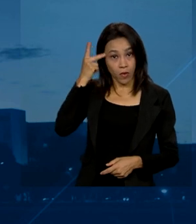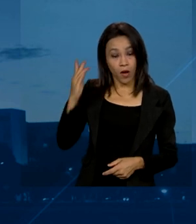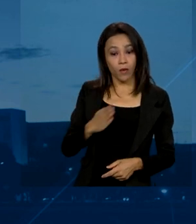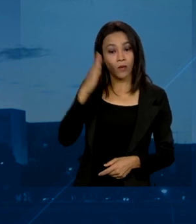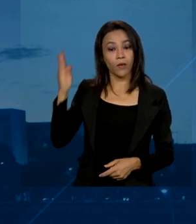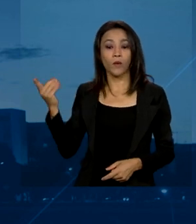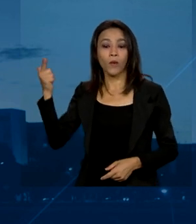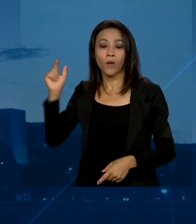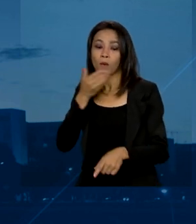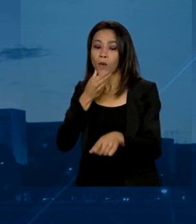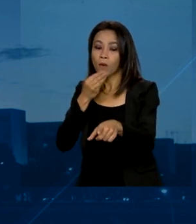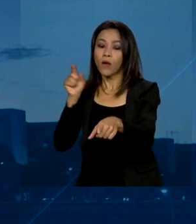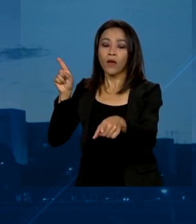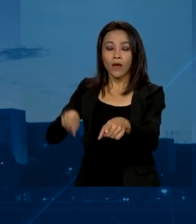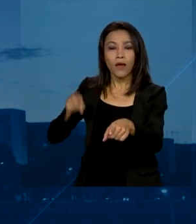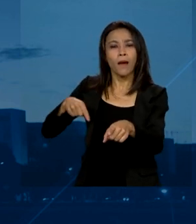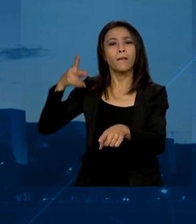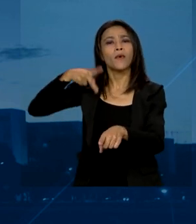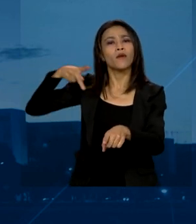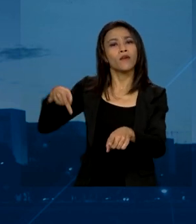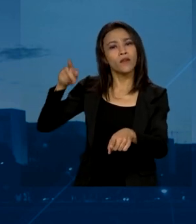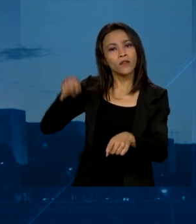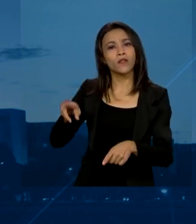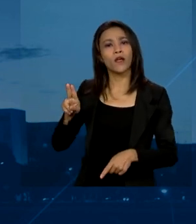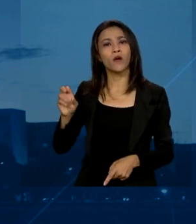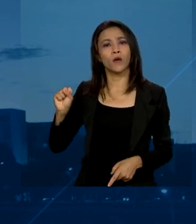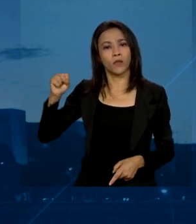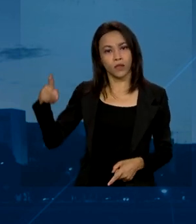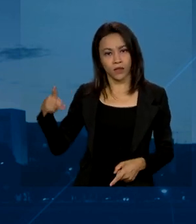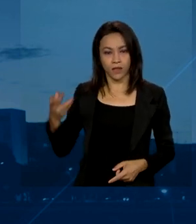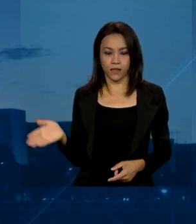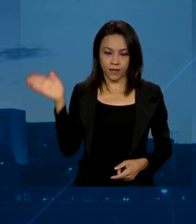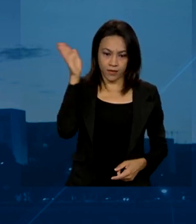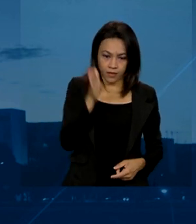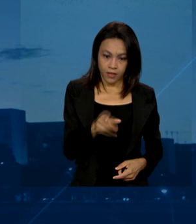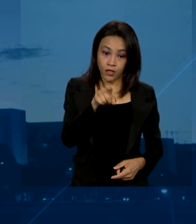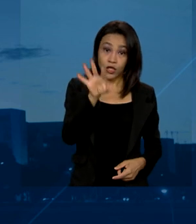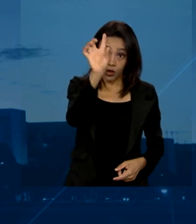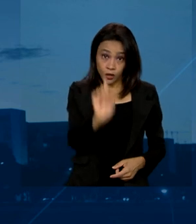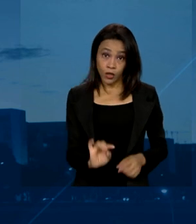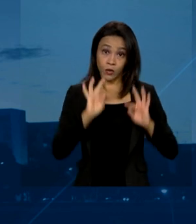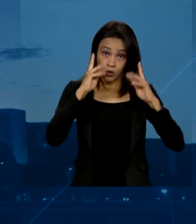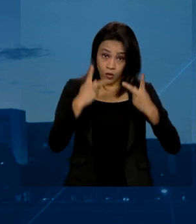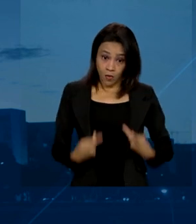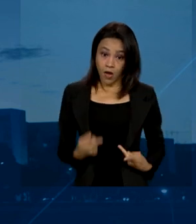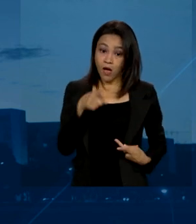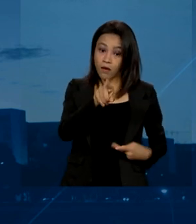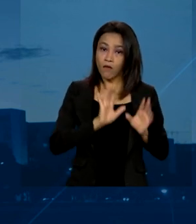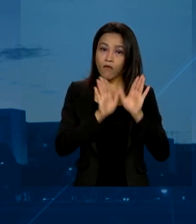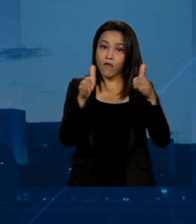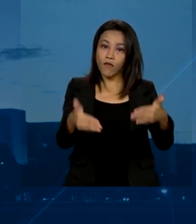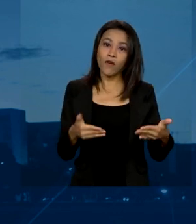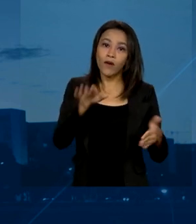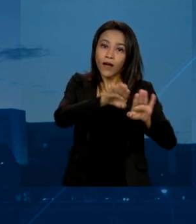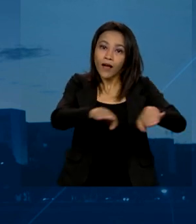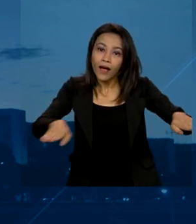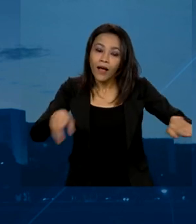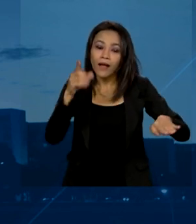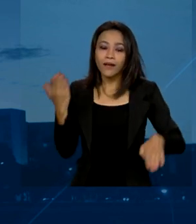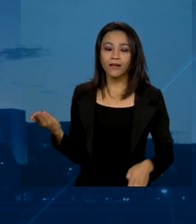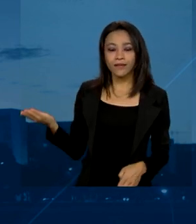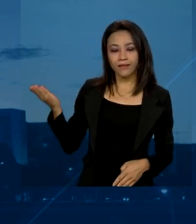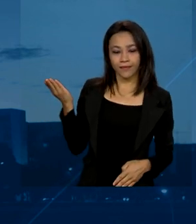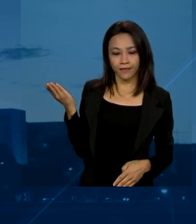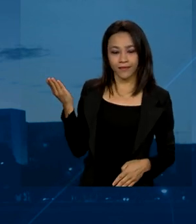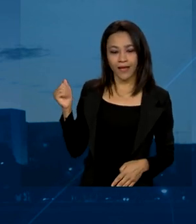Nabil Bonduque, urbanista e professor da USP. Do subgrupo de direitos humanos voltados à infância, faz parte Ariel de